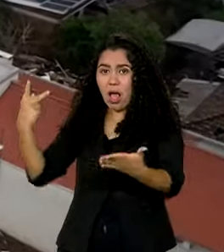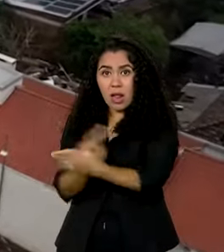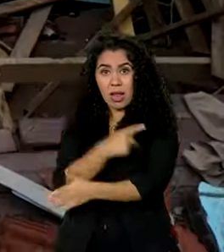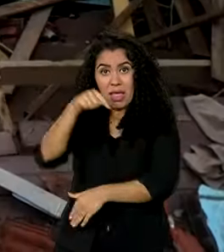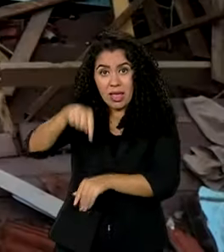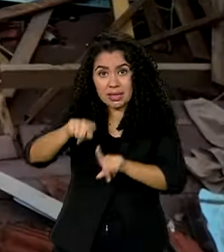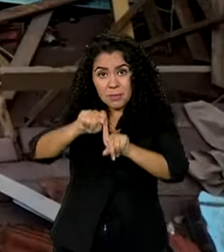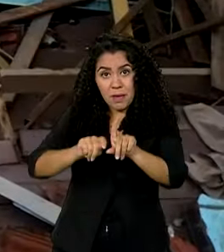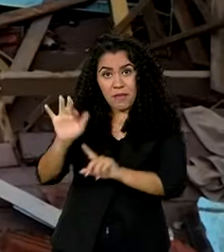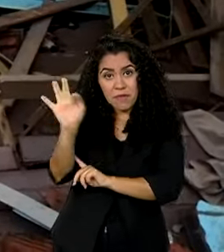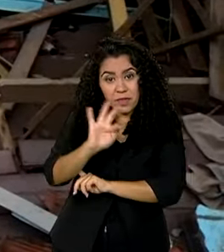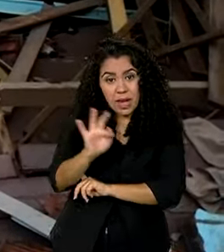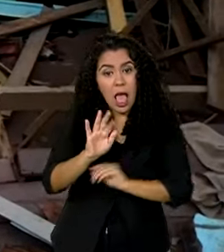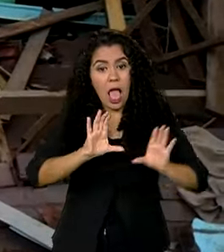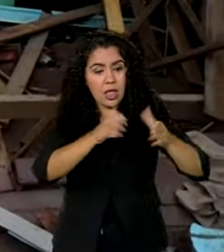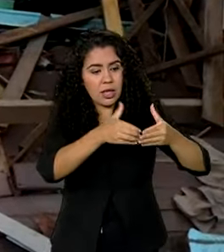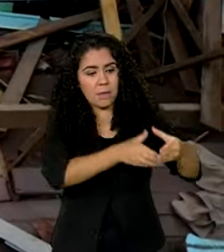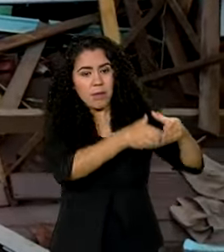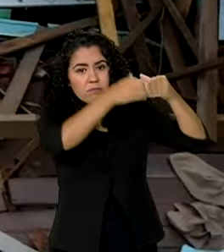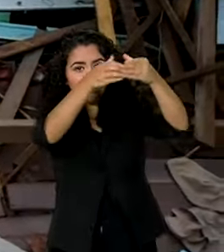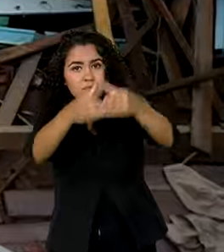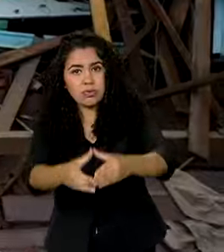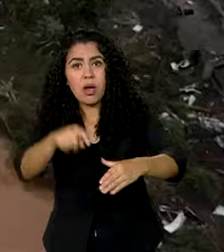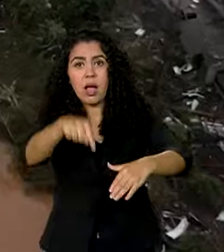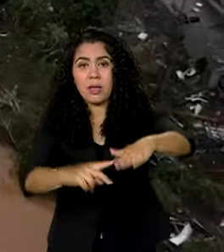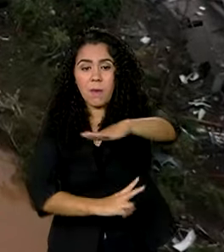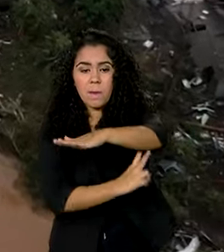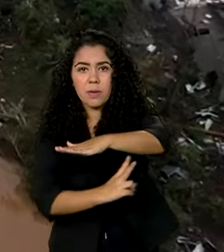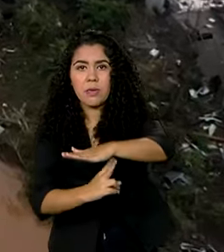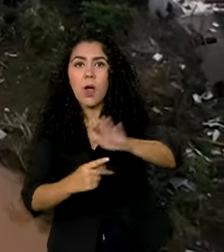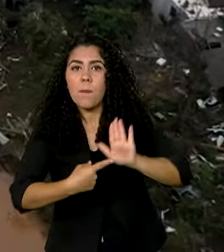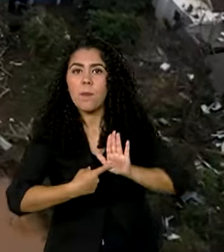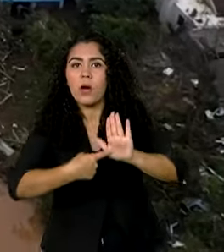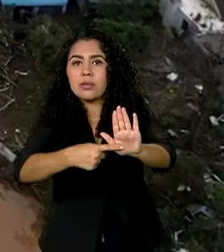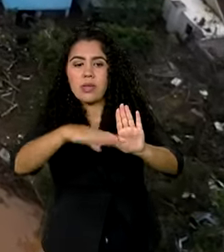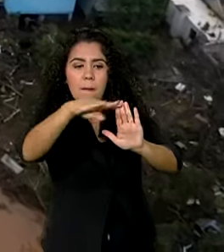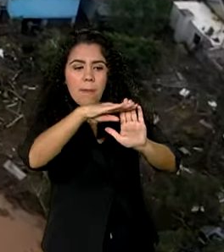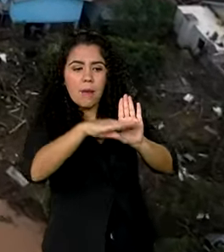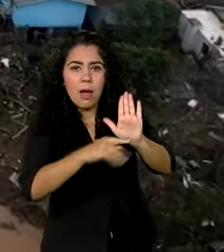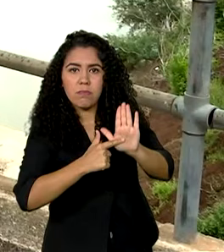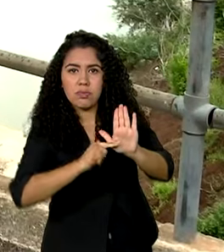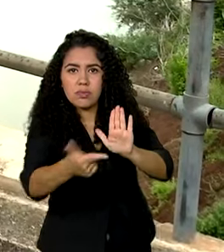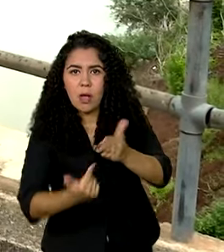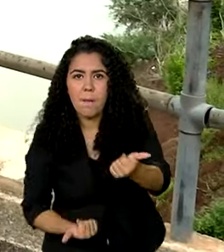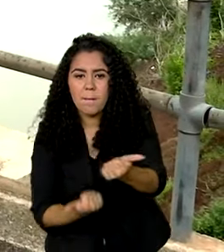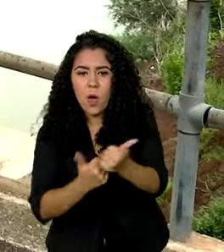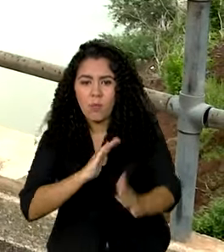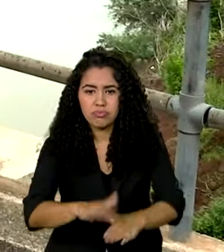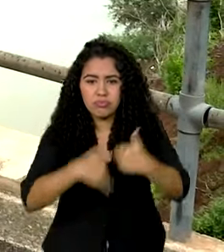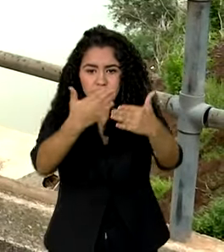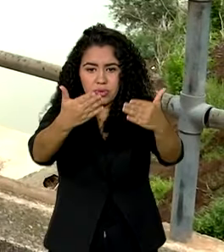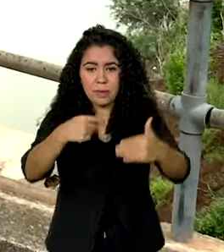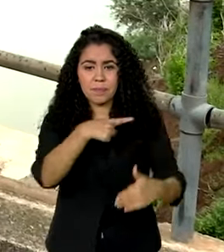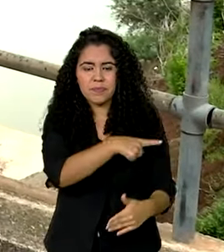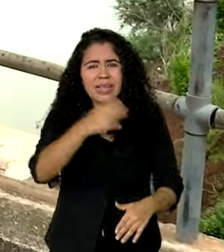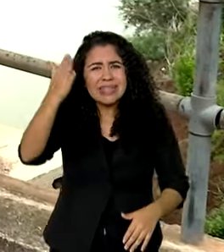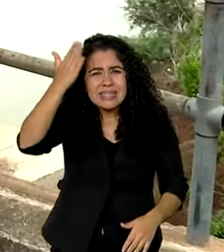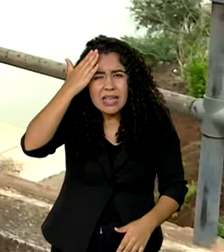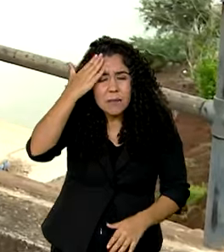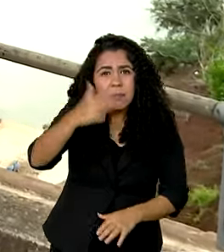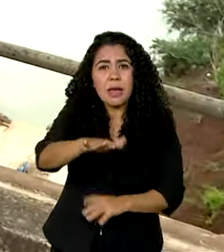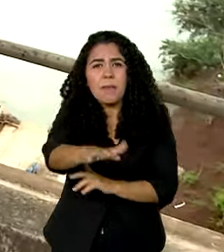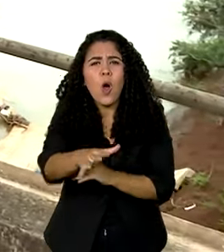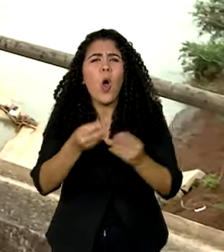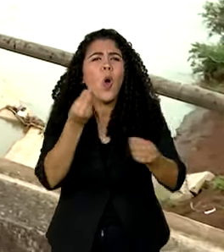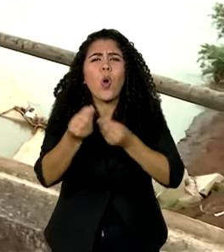deste ano, a nossa equipe esteve em Mussum para mostrar um plano de ação do governo federal de reconstrução. Só para se ter uma ideia do tamanho da